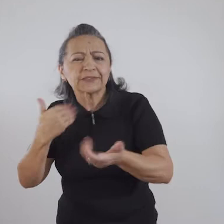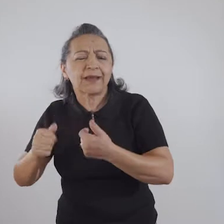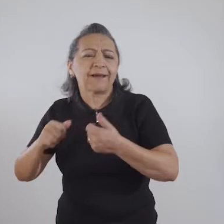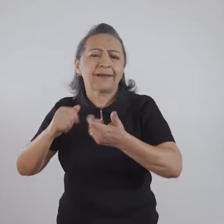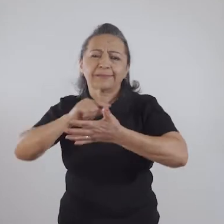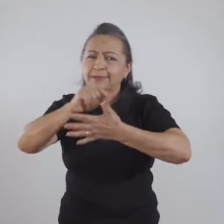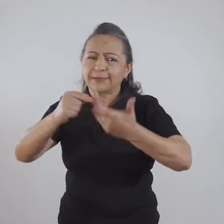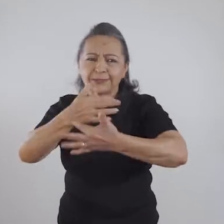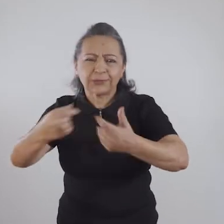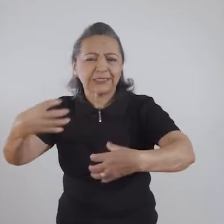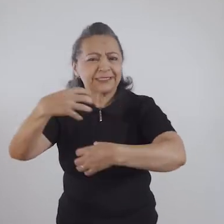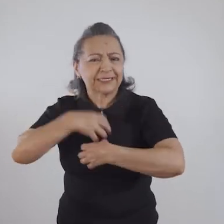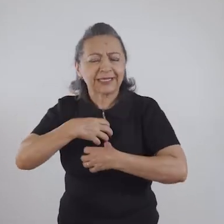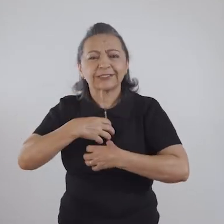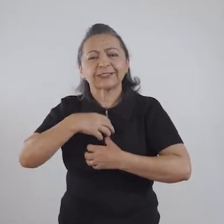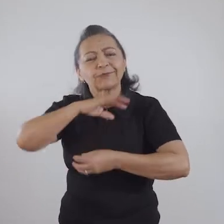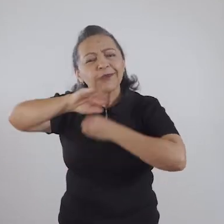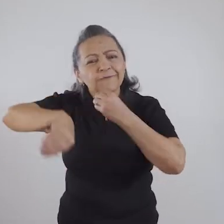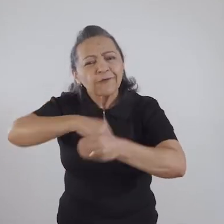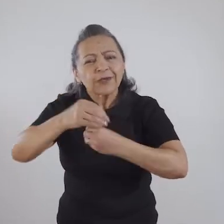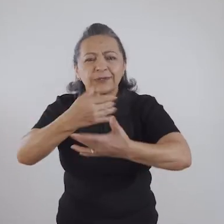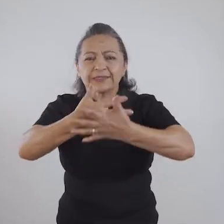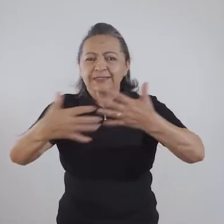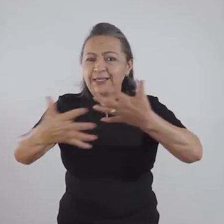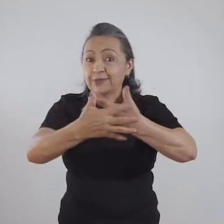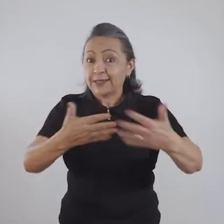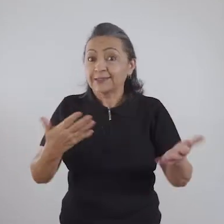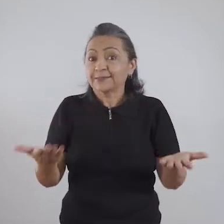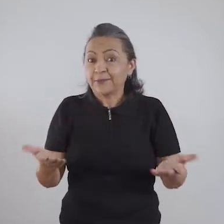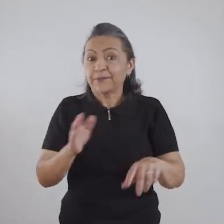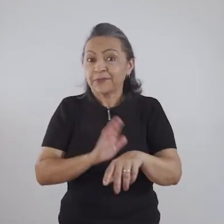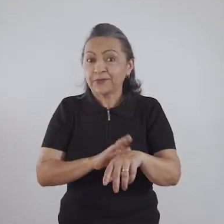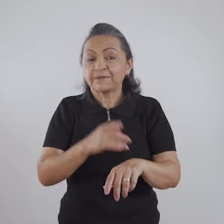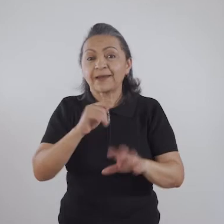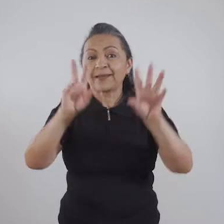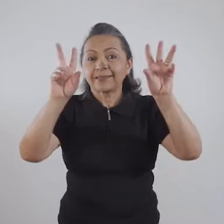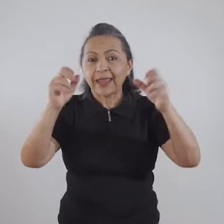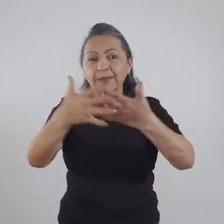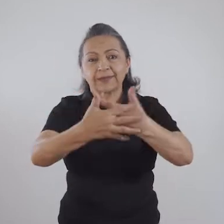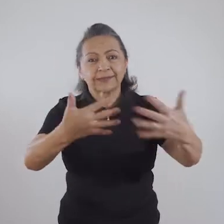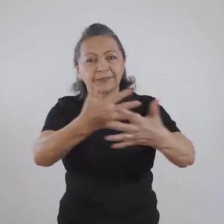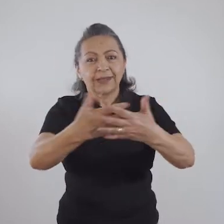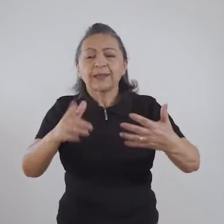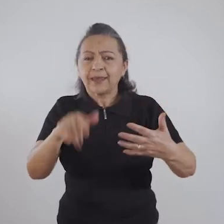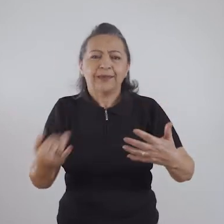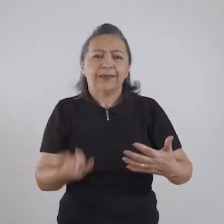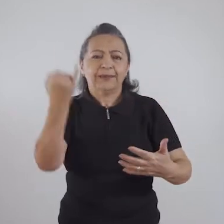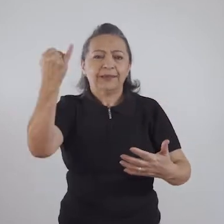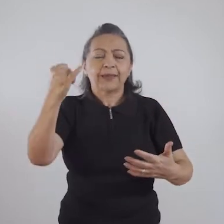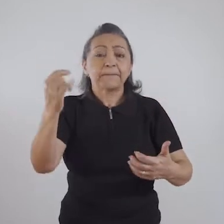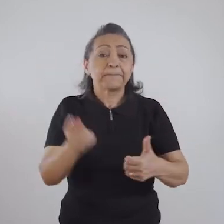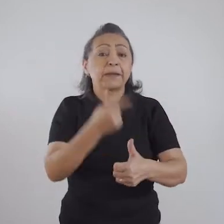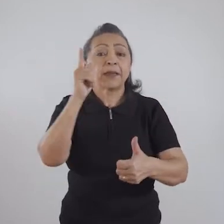que envolvem a sua sexualidade. Então, quando a gente fala de sexualidade, é muito importante, primeiro,